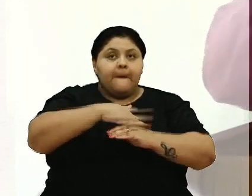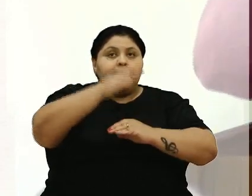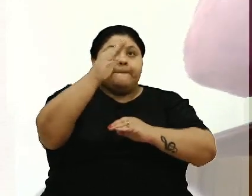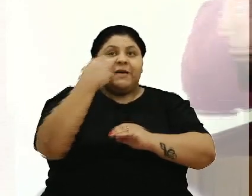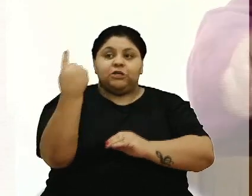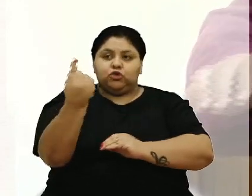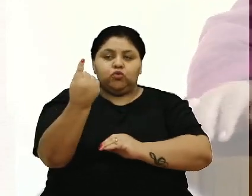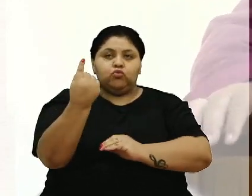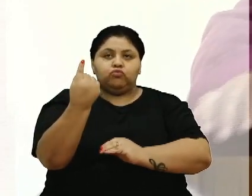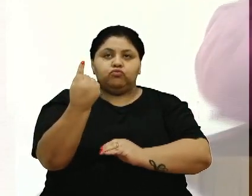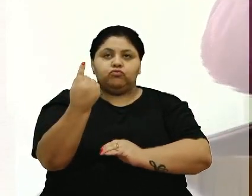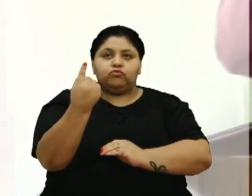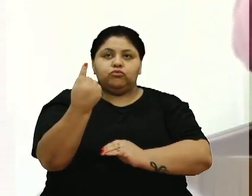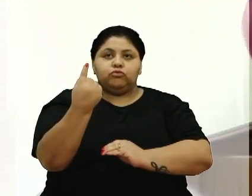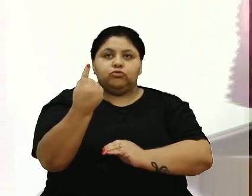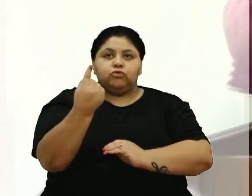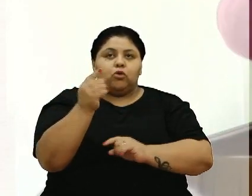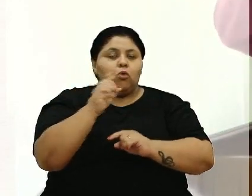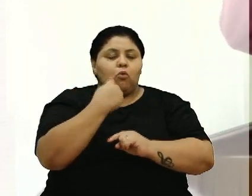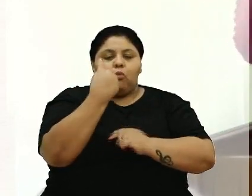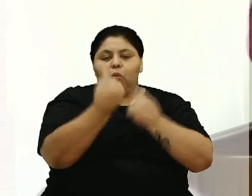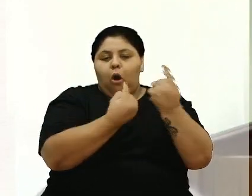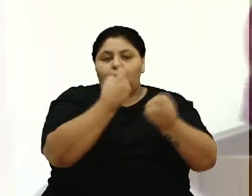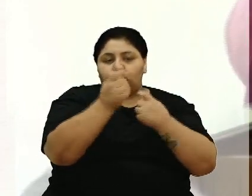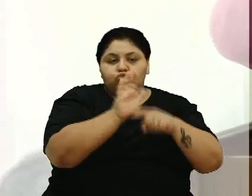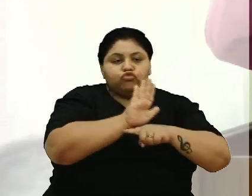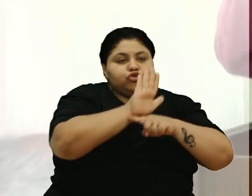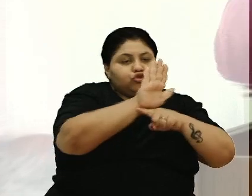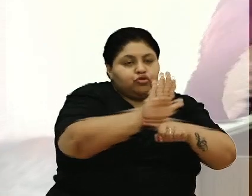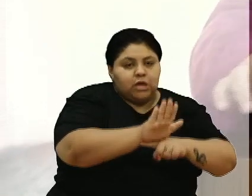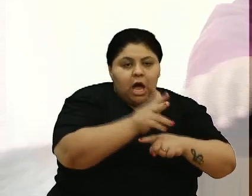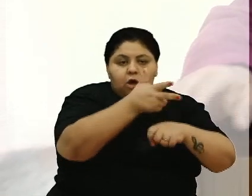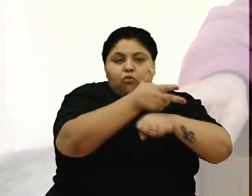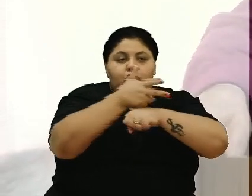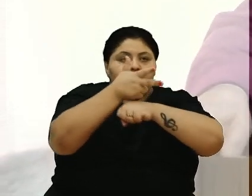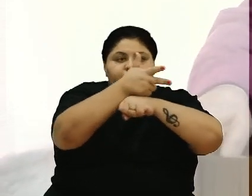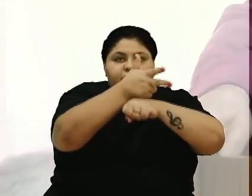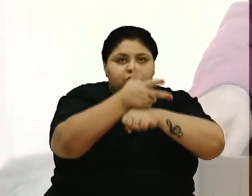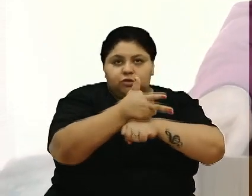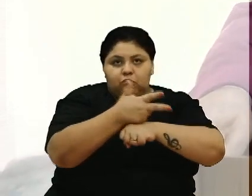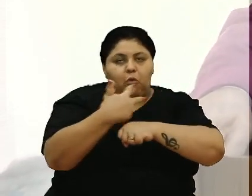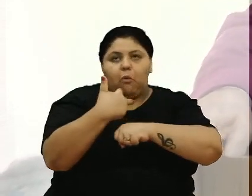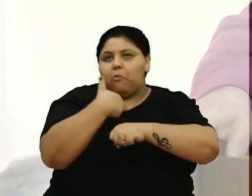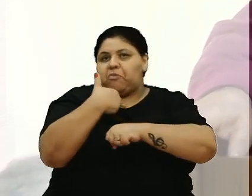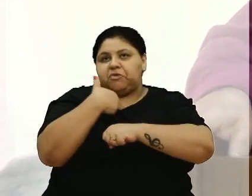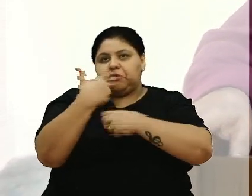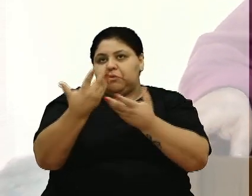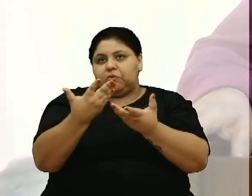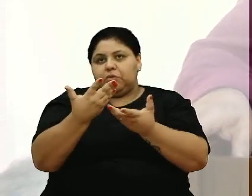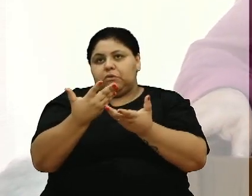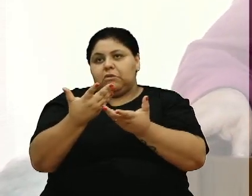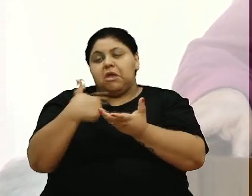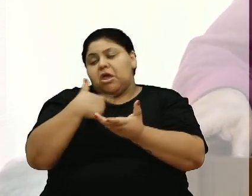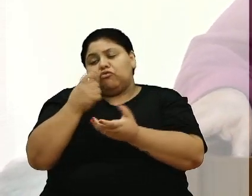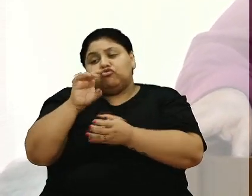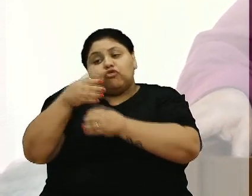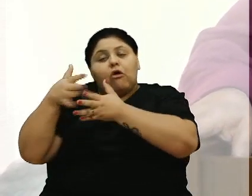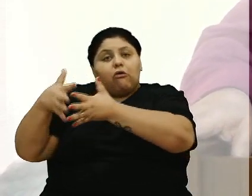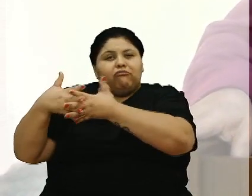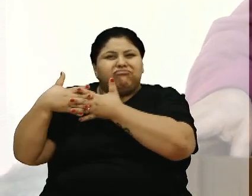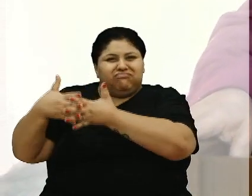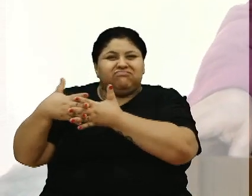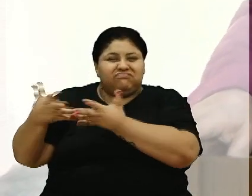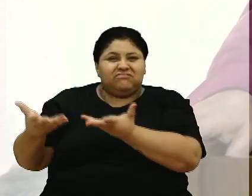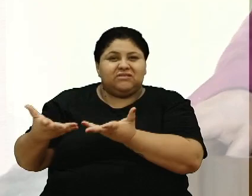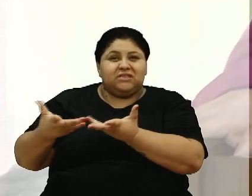alguns teve, foram, uns ajudaram, mesmo que fosse com vídeo, ajudaram, e eu não poderia ir lá porque talvez eu fosse atrapalhar. Se eu